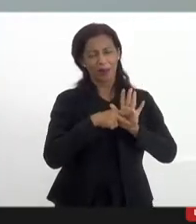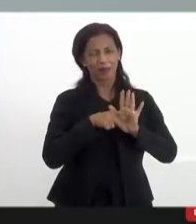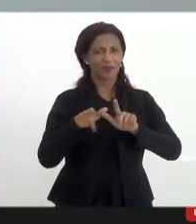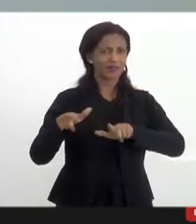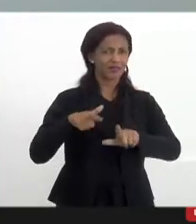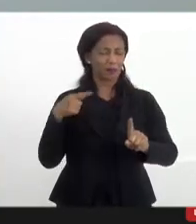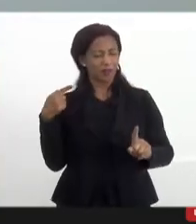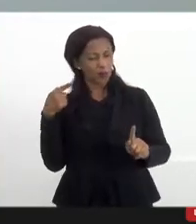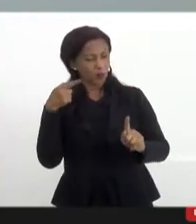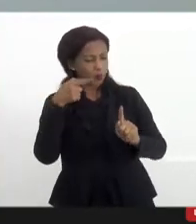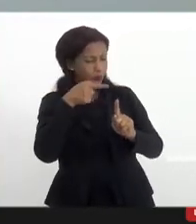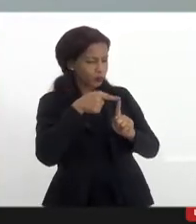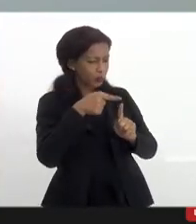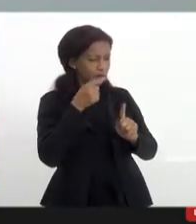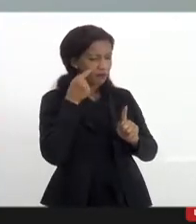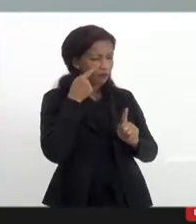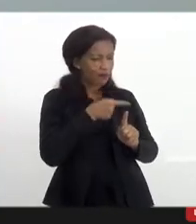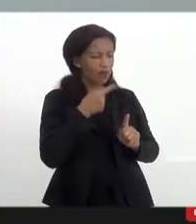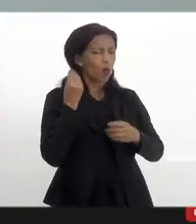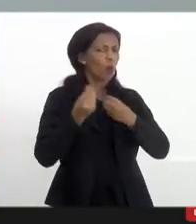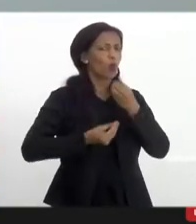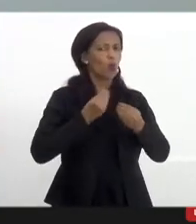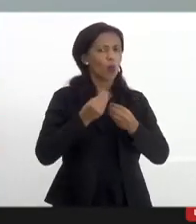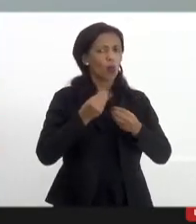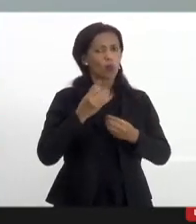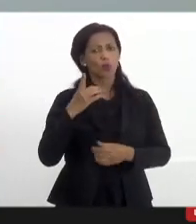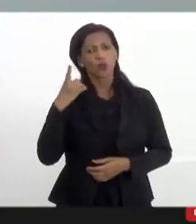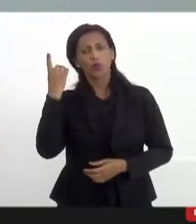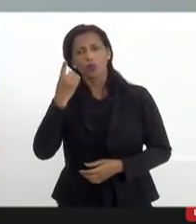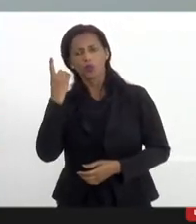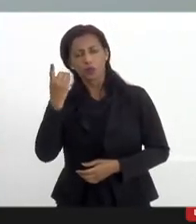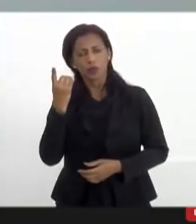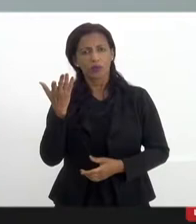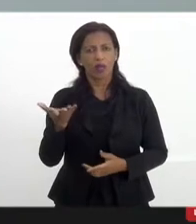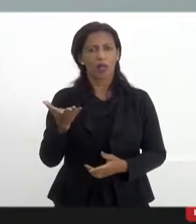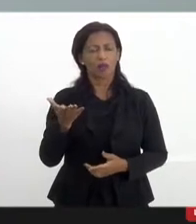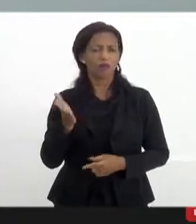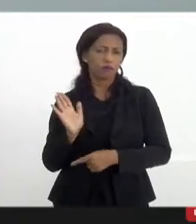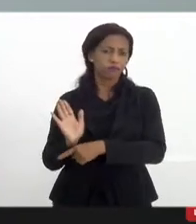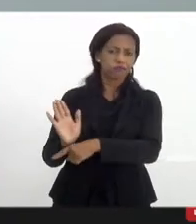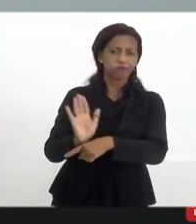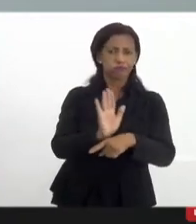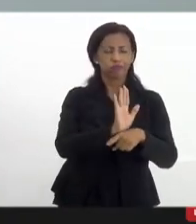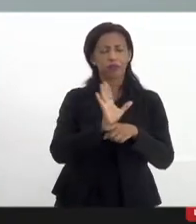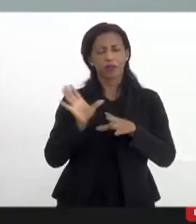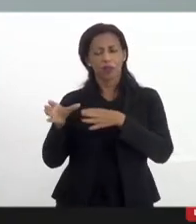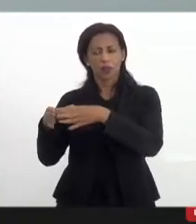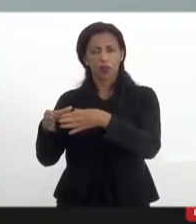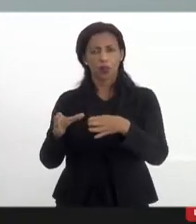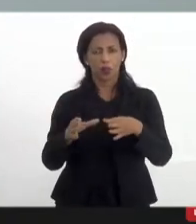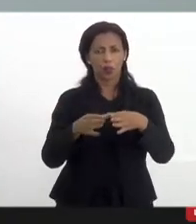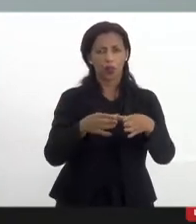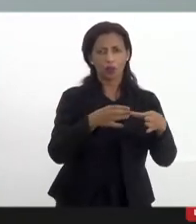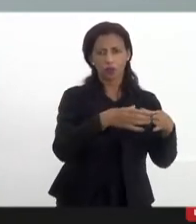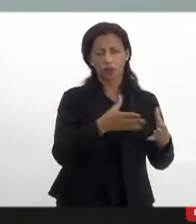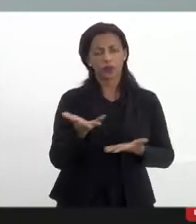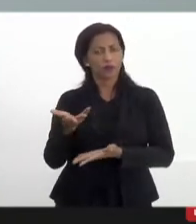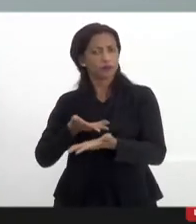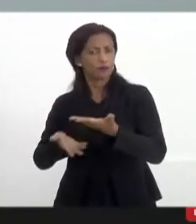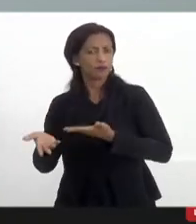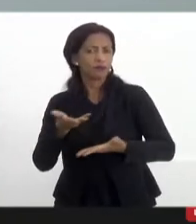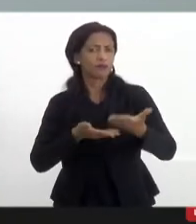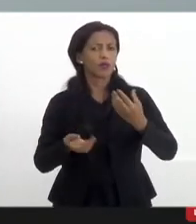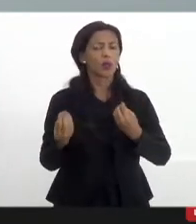uma pauta objetiva para ver como que a frente parlamentar pode ser um instrumento, ao lado das comissões permanentes que também participam da discussão,